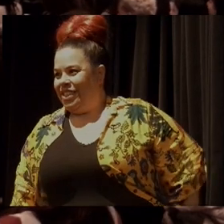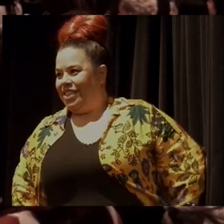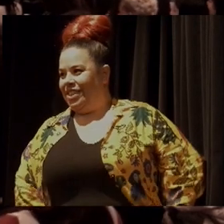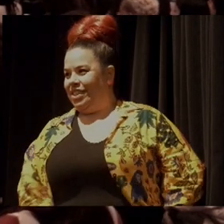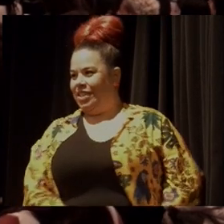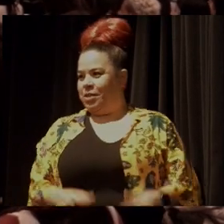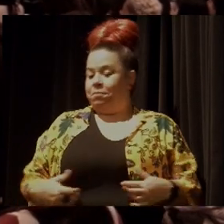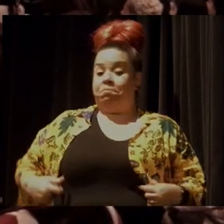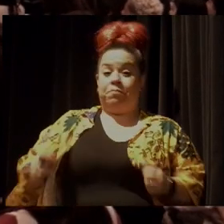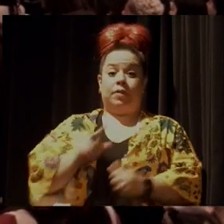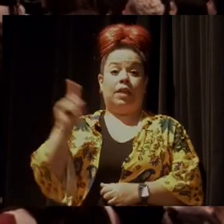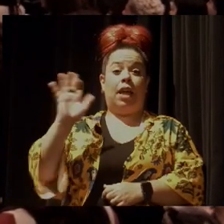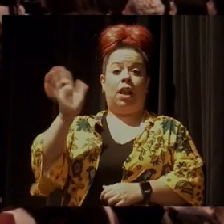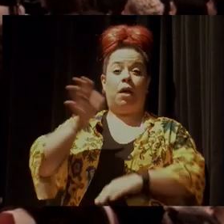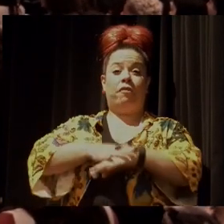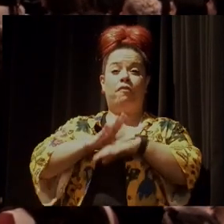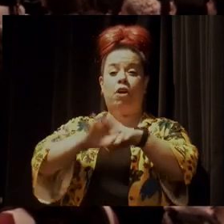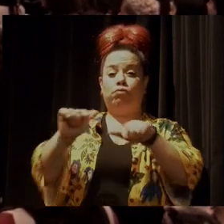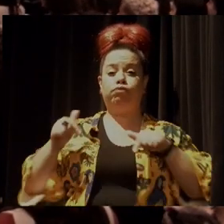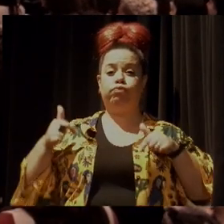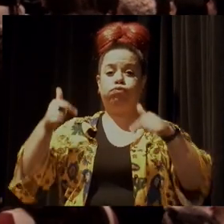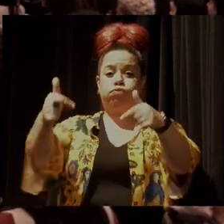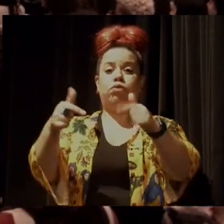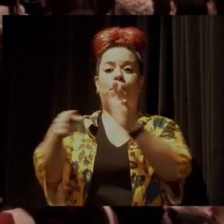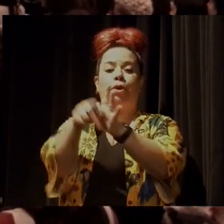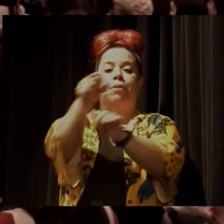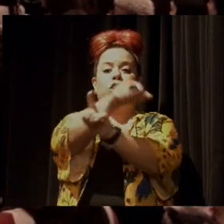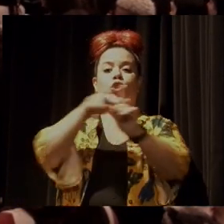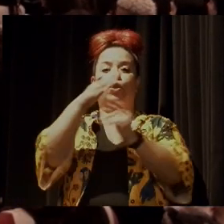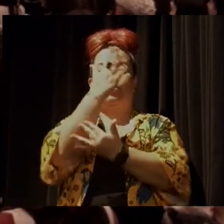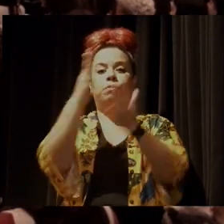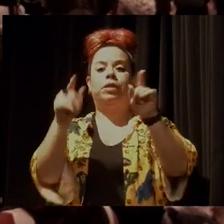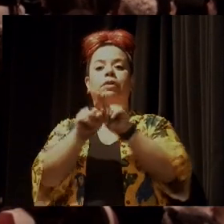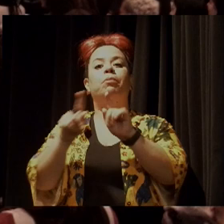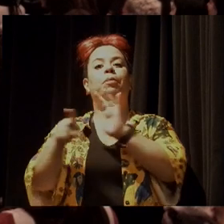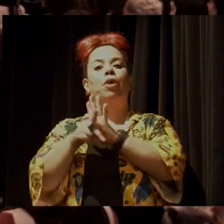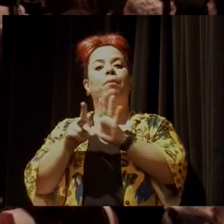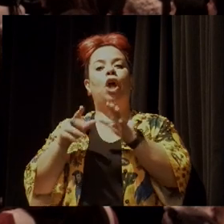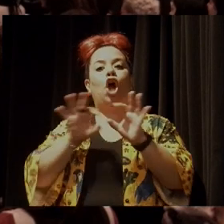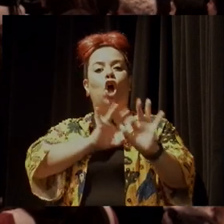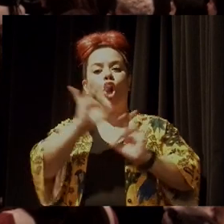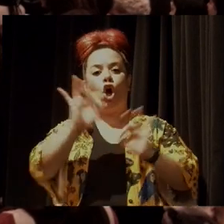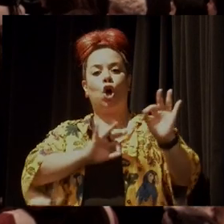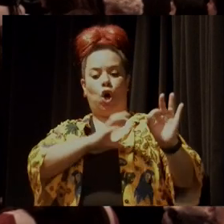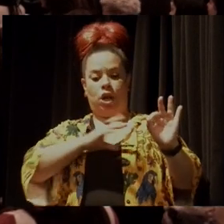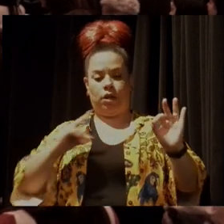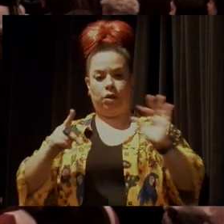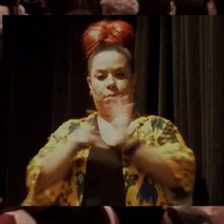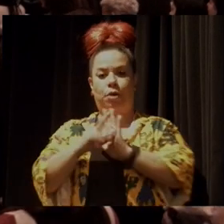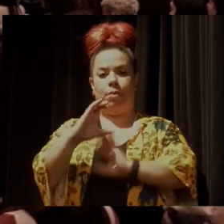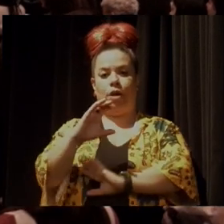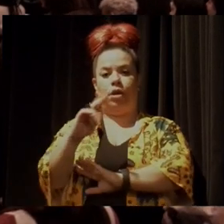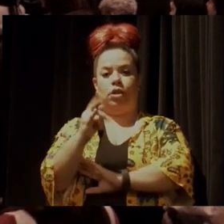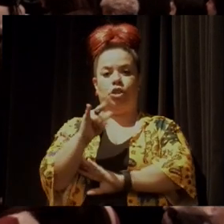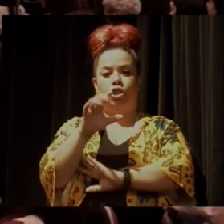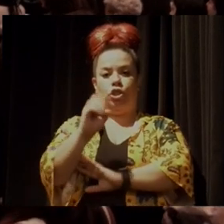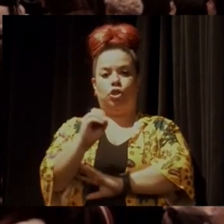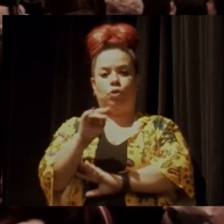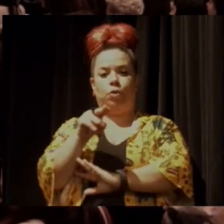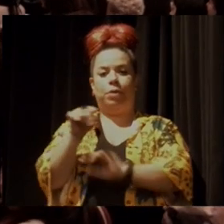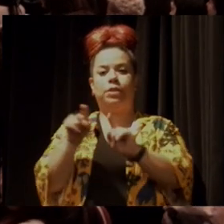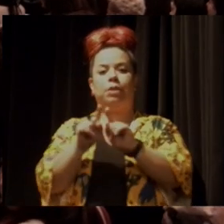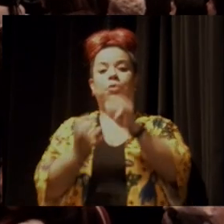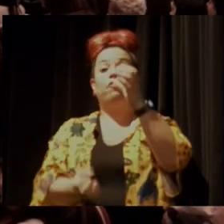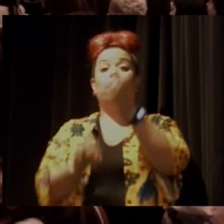A Ângela é uma ativista socioambiental, ela é coordenadora do Comitê Chico Mendes, que foi criado em homenagem ao seu pai, Chico